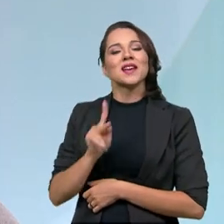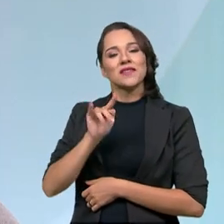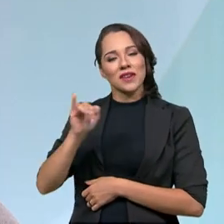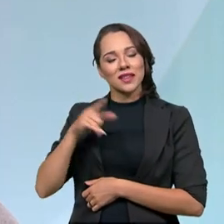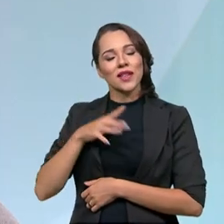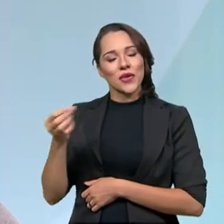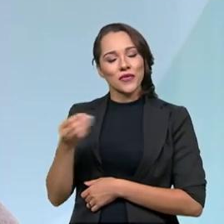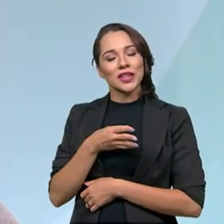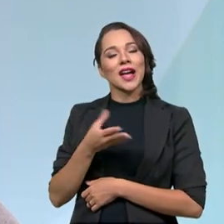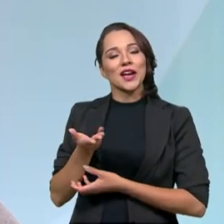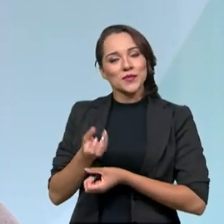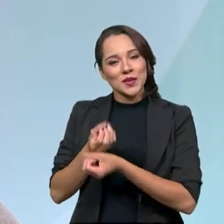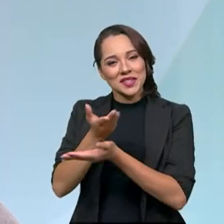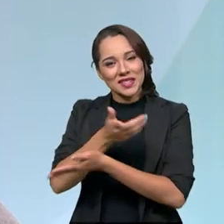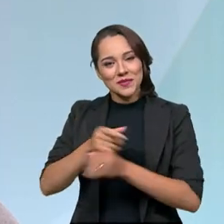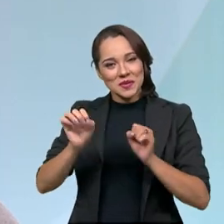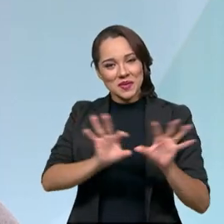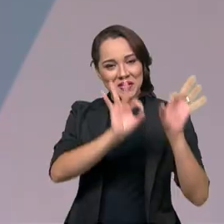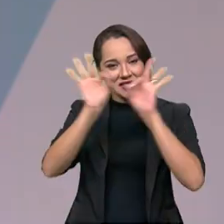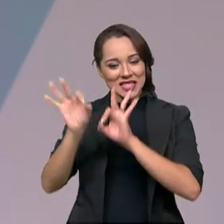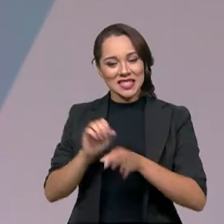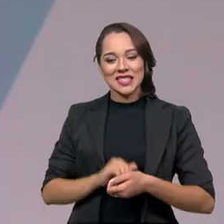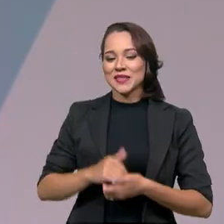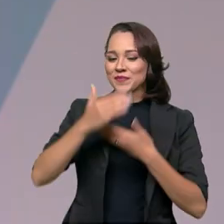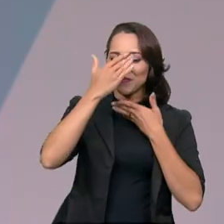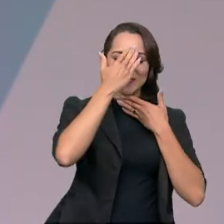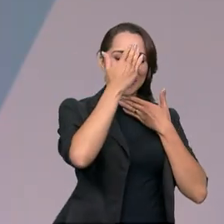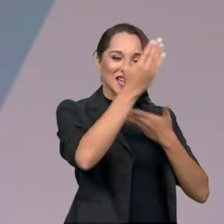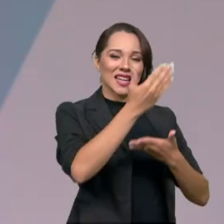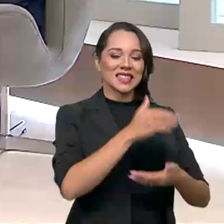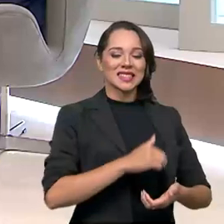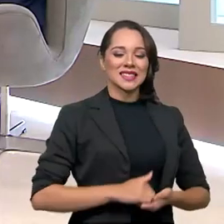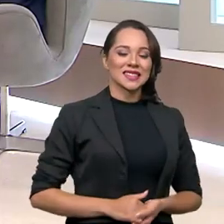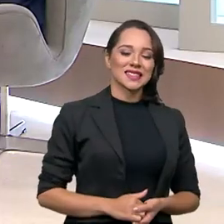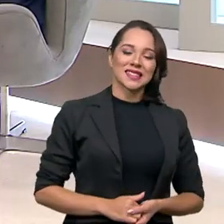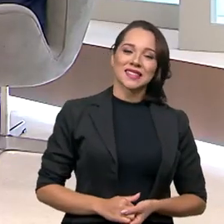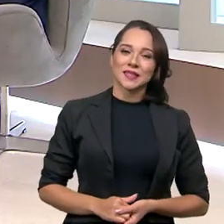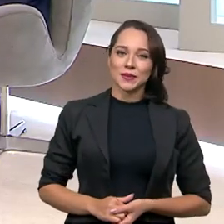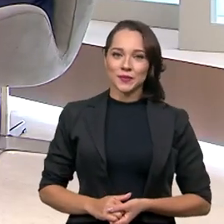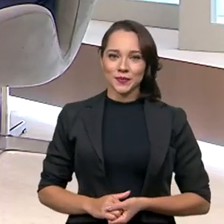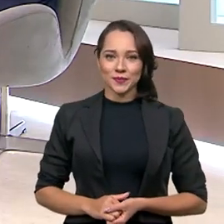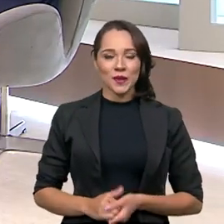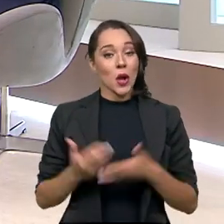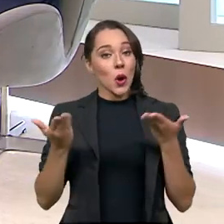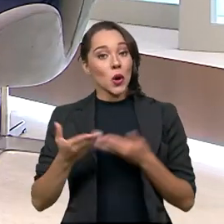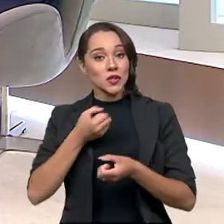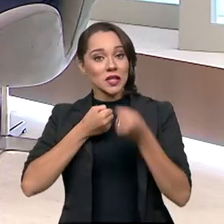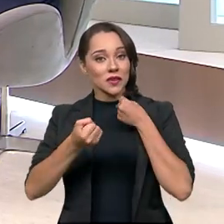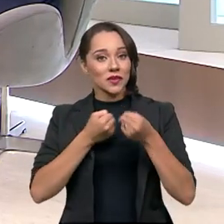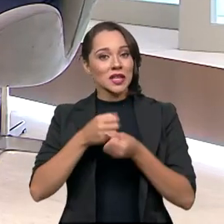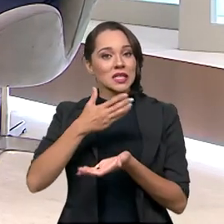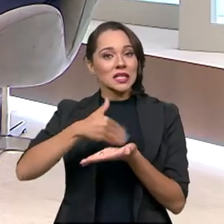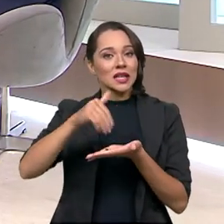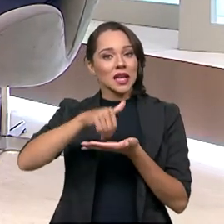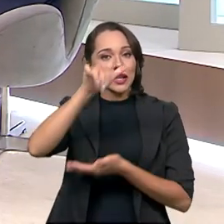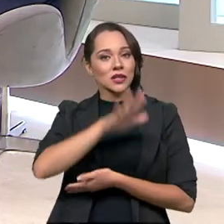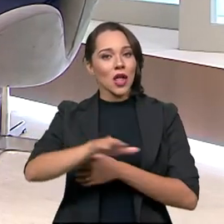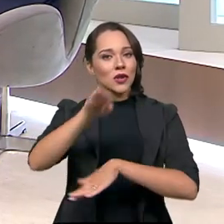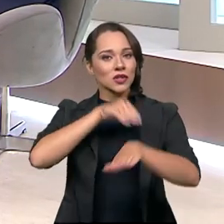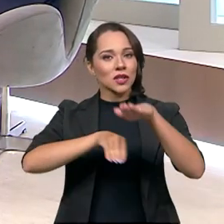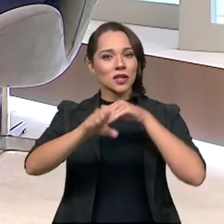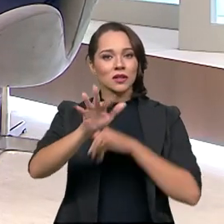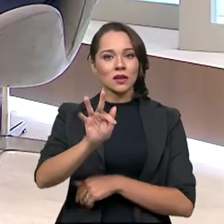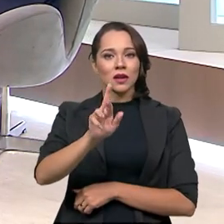novidades aqui para trazer para os seus telespectadores. Muito obrigado, secretário. Hoje eu entrevistei o secretário nacional